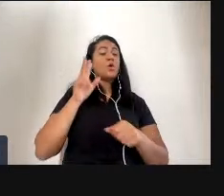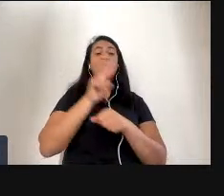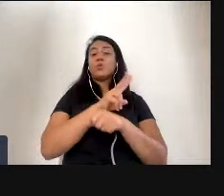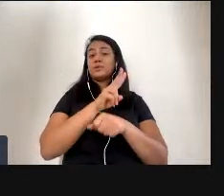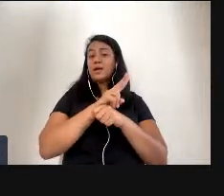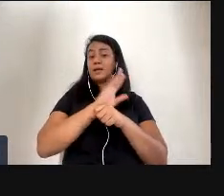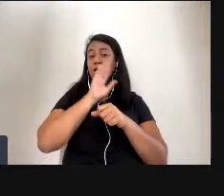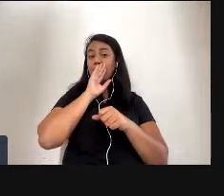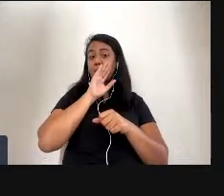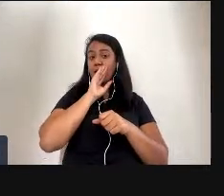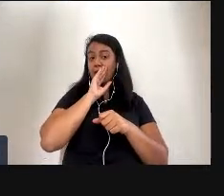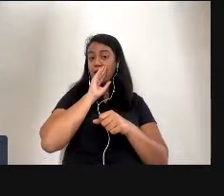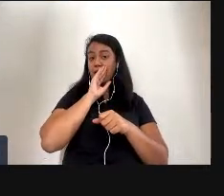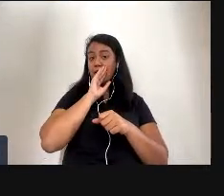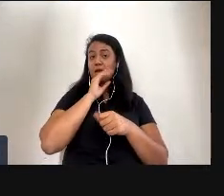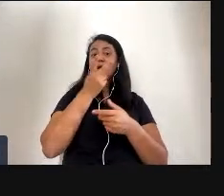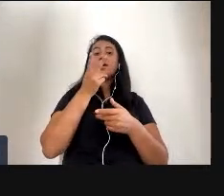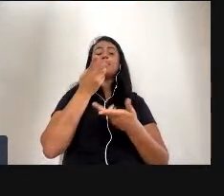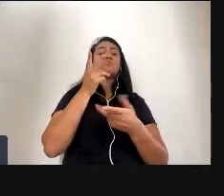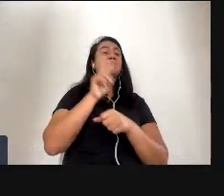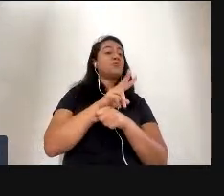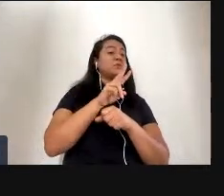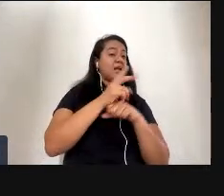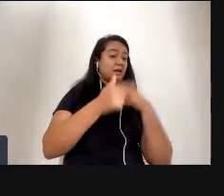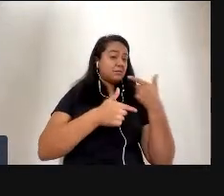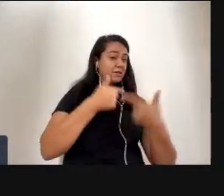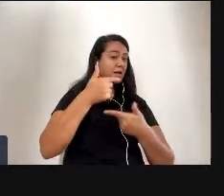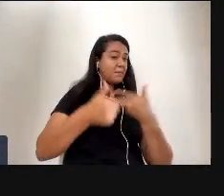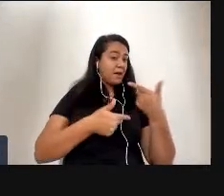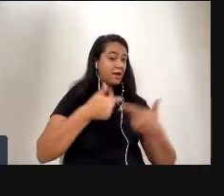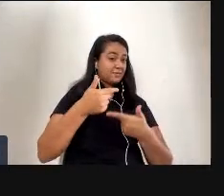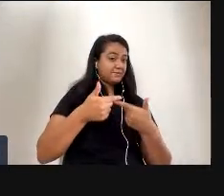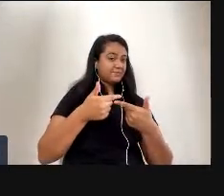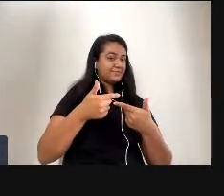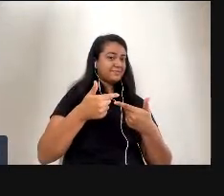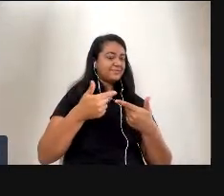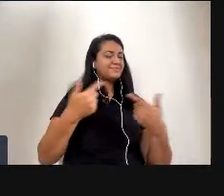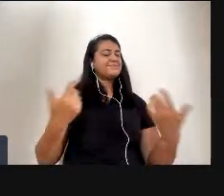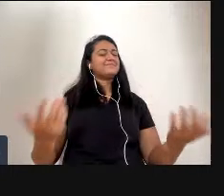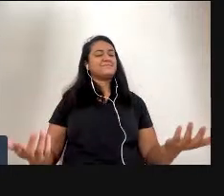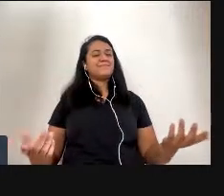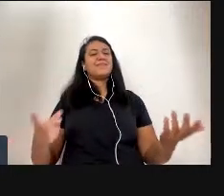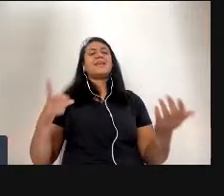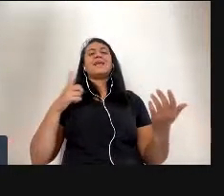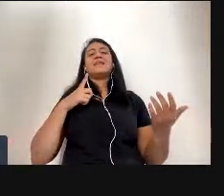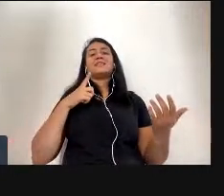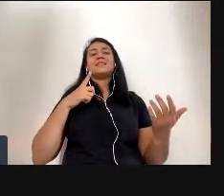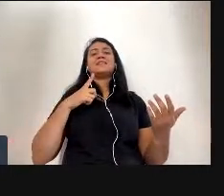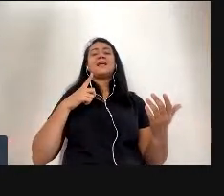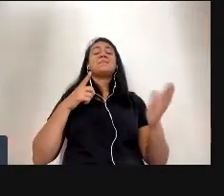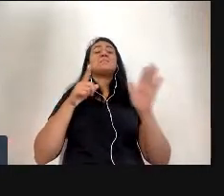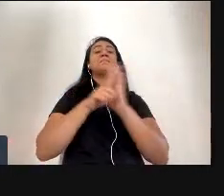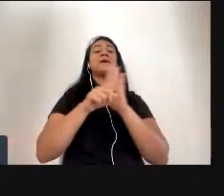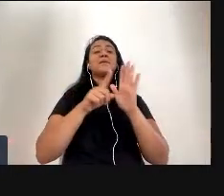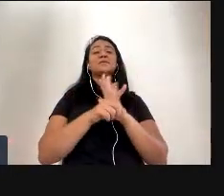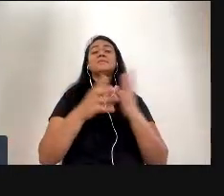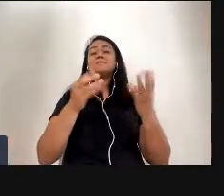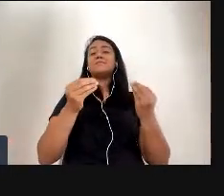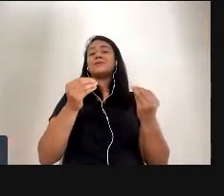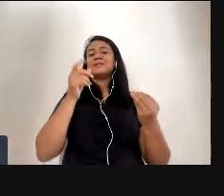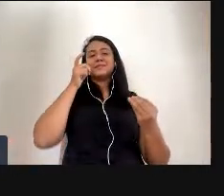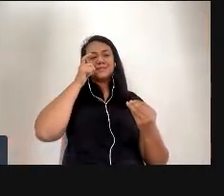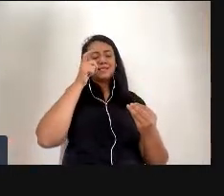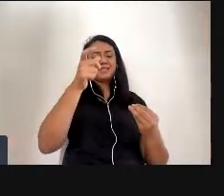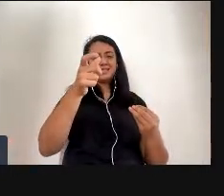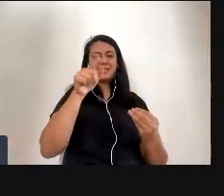Cuidar é um trabalho? Dá vontade de continuar lendo? Porque são perguntas muito interessantes. E